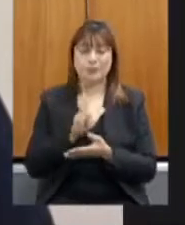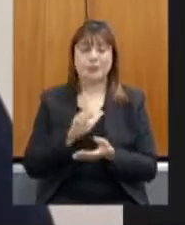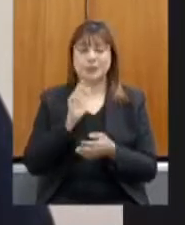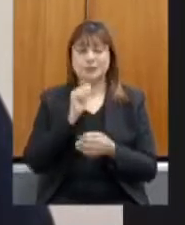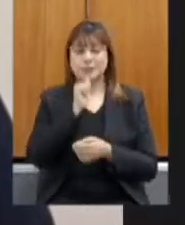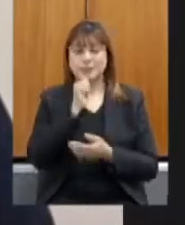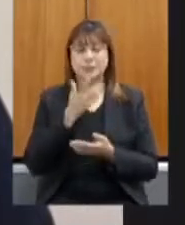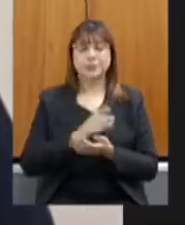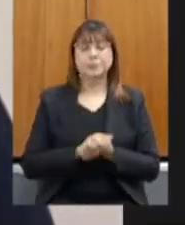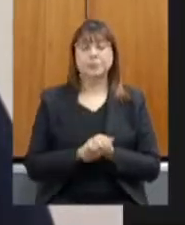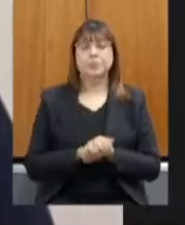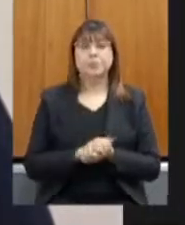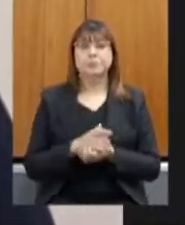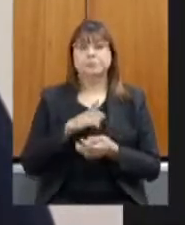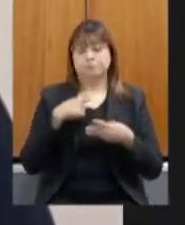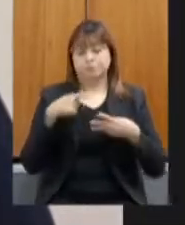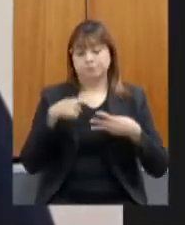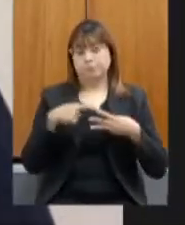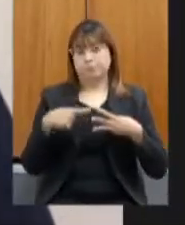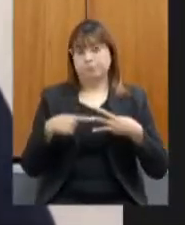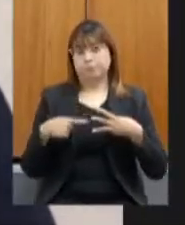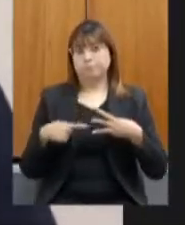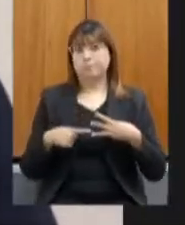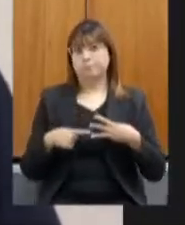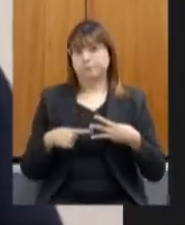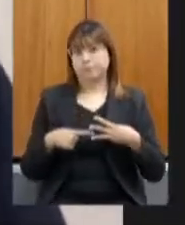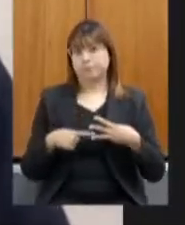E aqui eu tenho três questões a trazer.